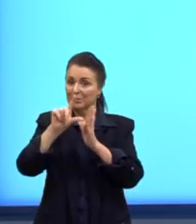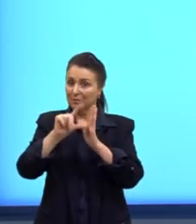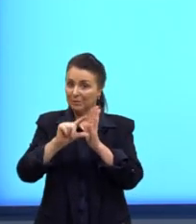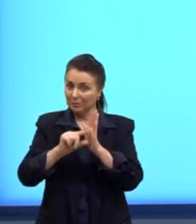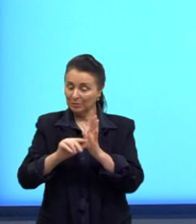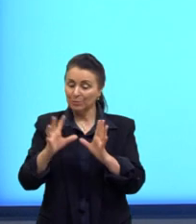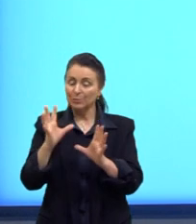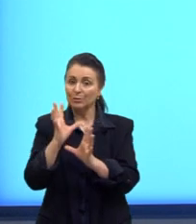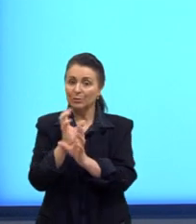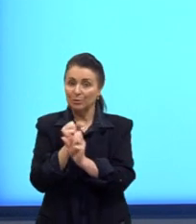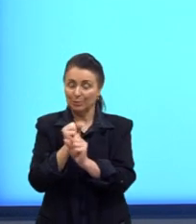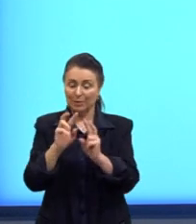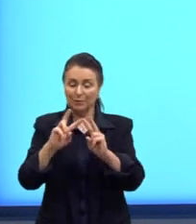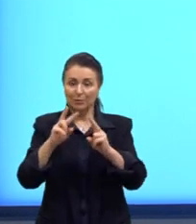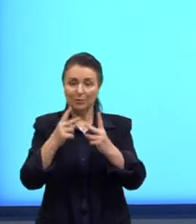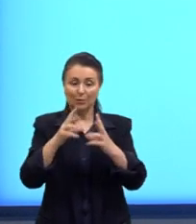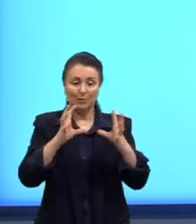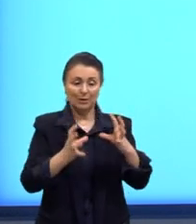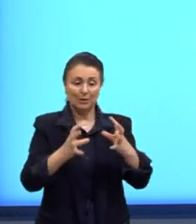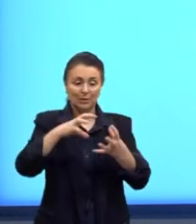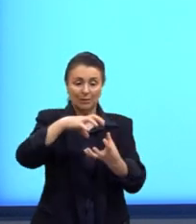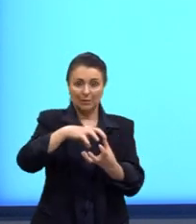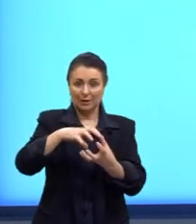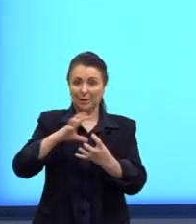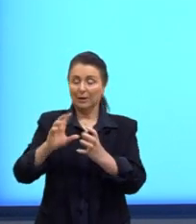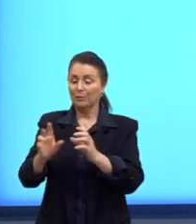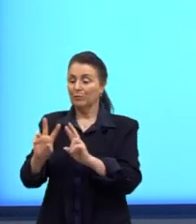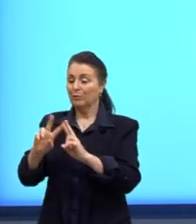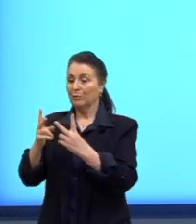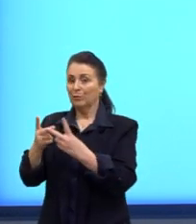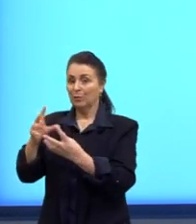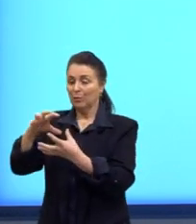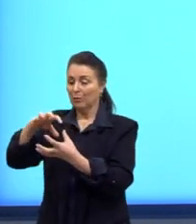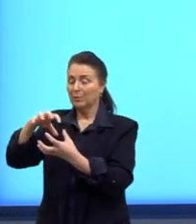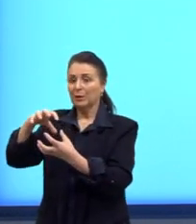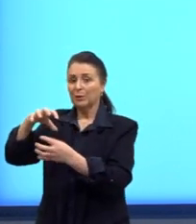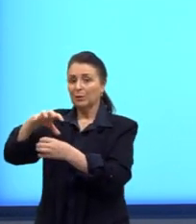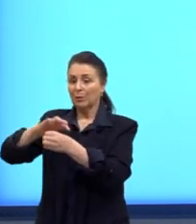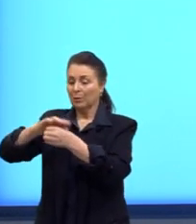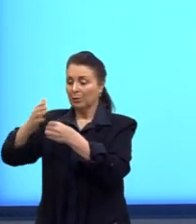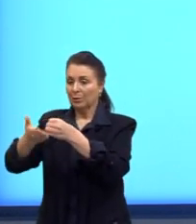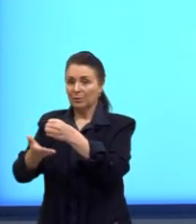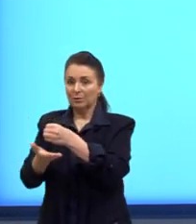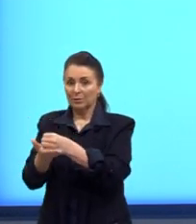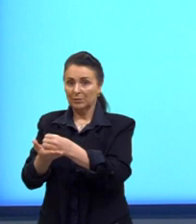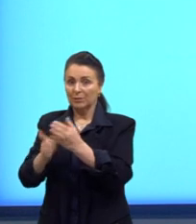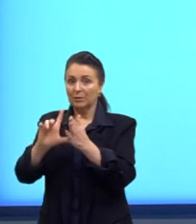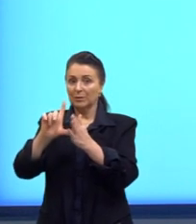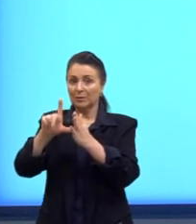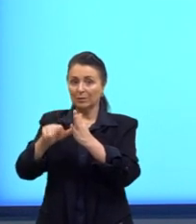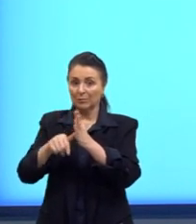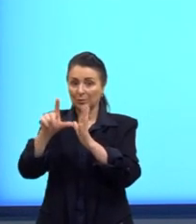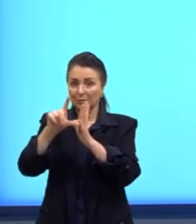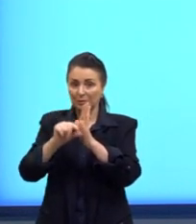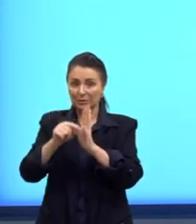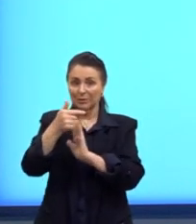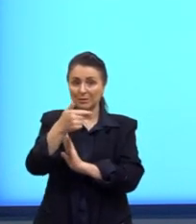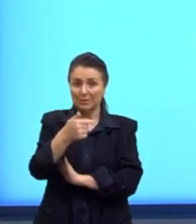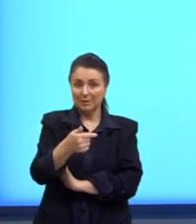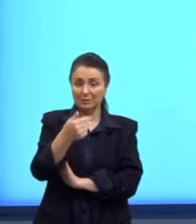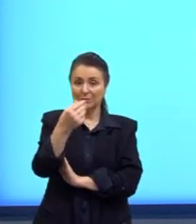soma, né? O volume da esfera e o volume do cilindro. Após a redução, o volume vai para 736